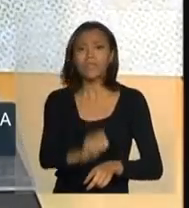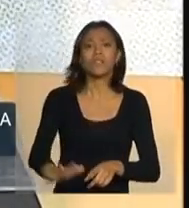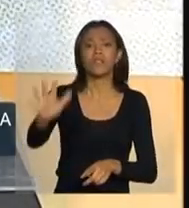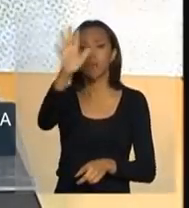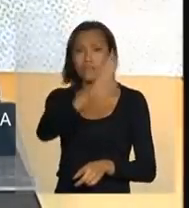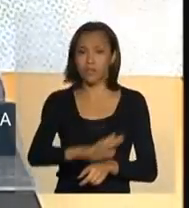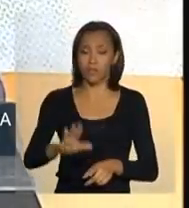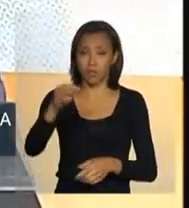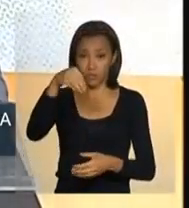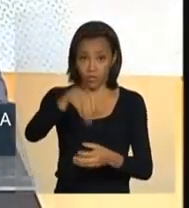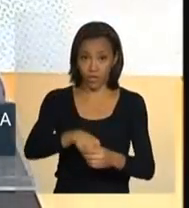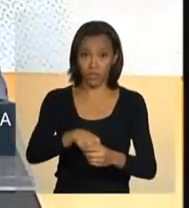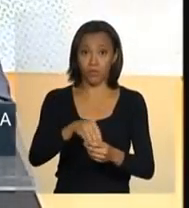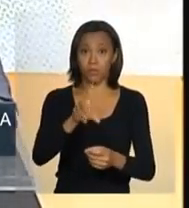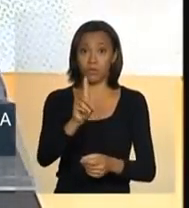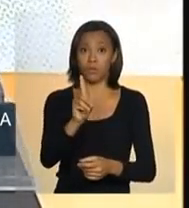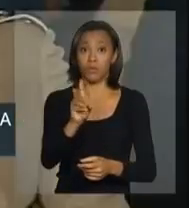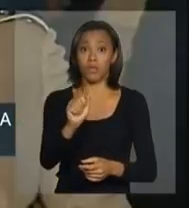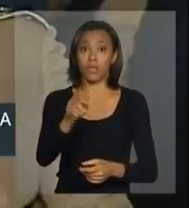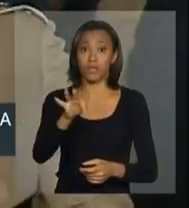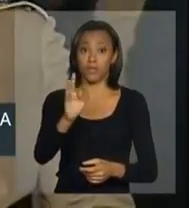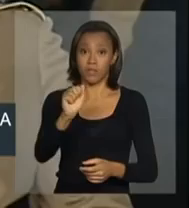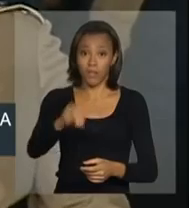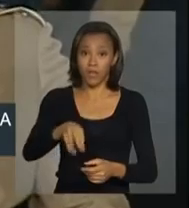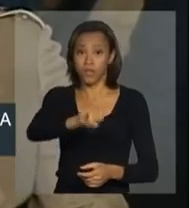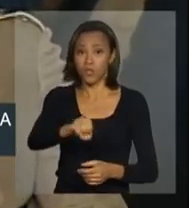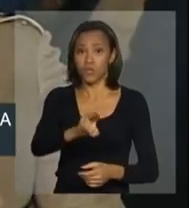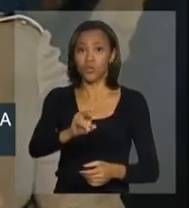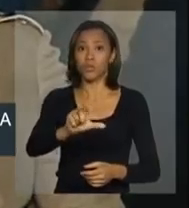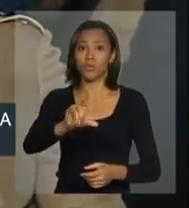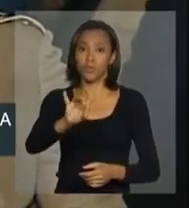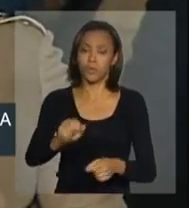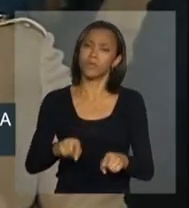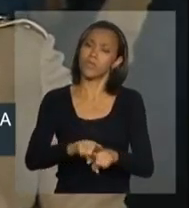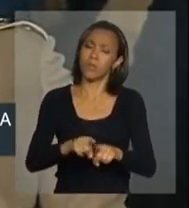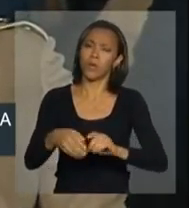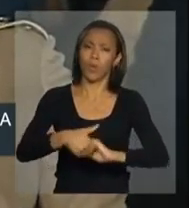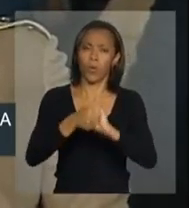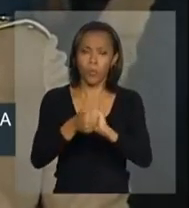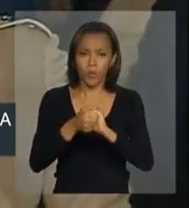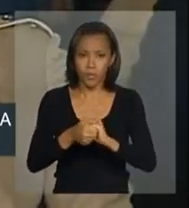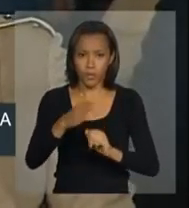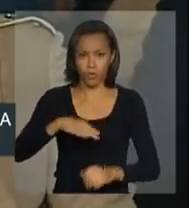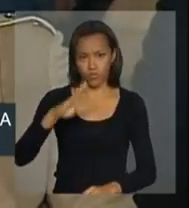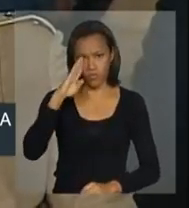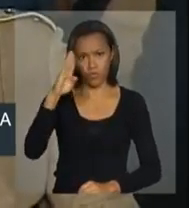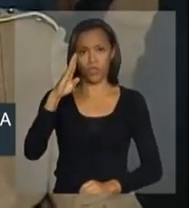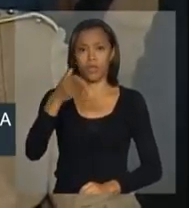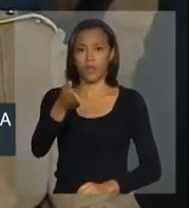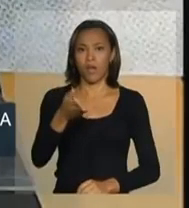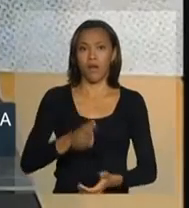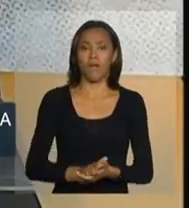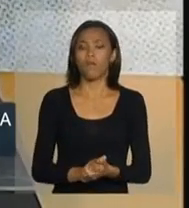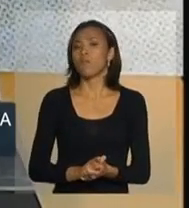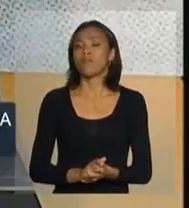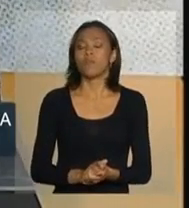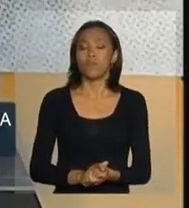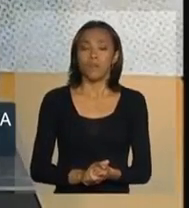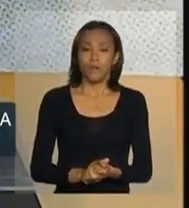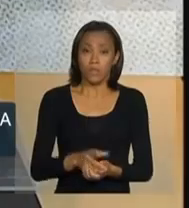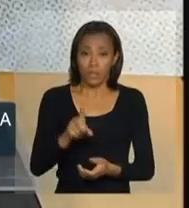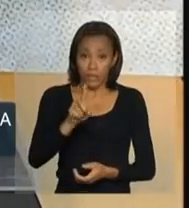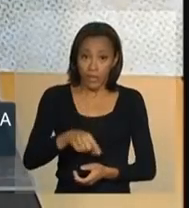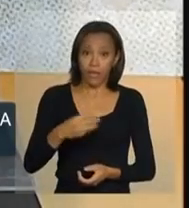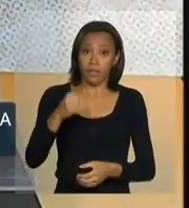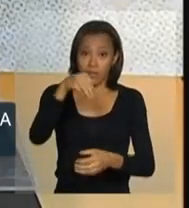Departamento Nacional de Trânsito, Júlio Arco Verde, cumprimentar também o nosso general Frasch, diretor-geral do nosso